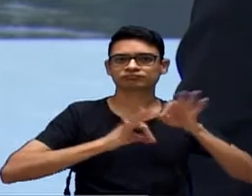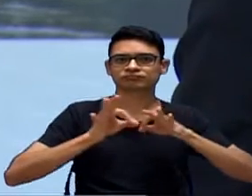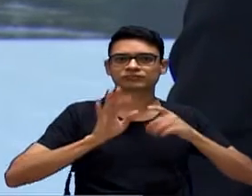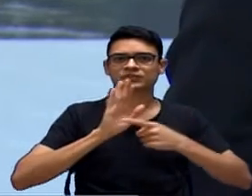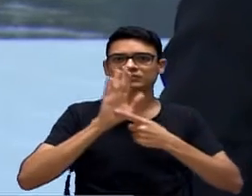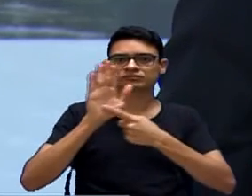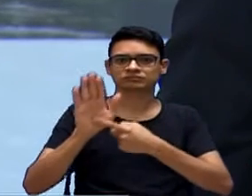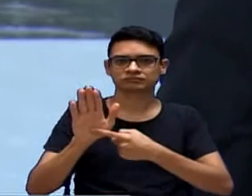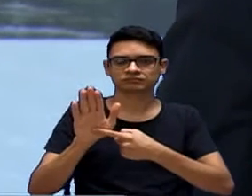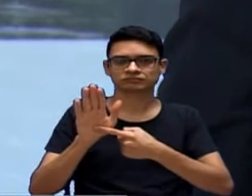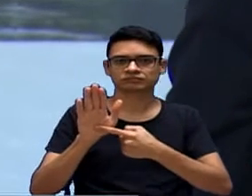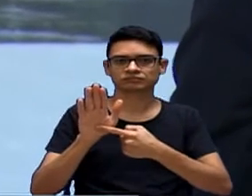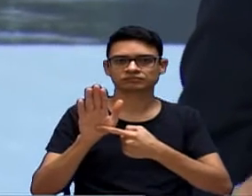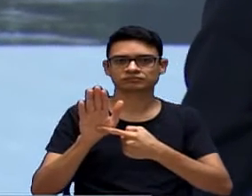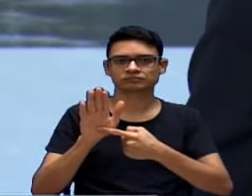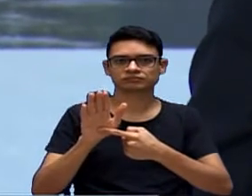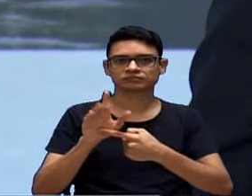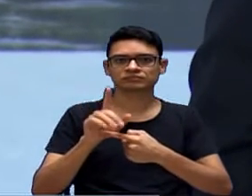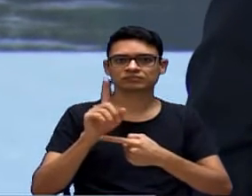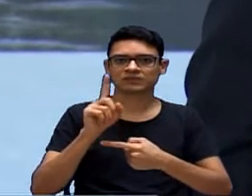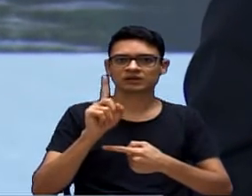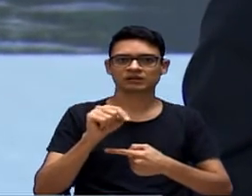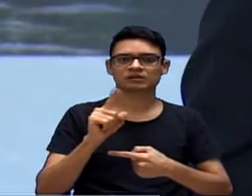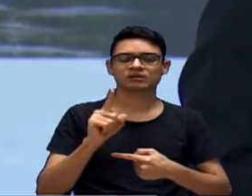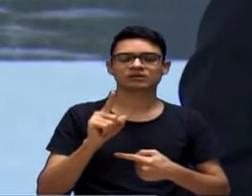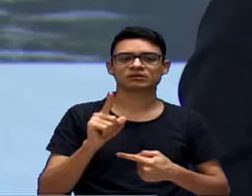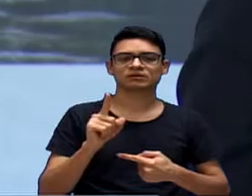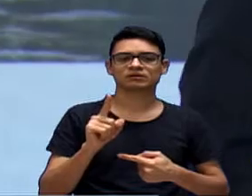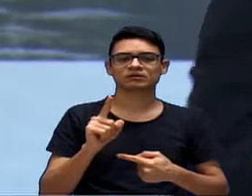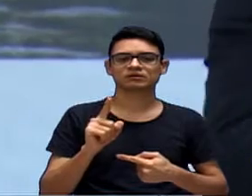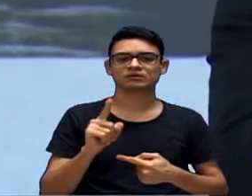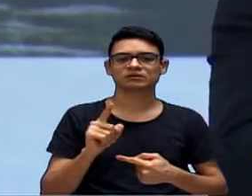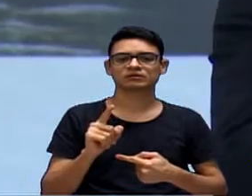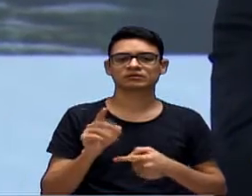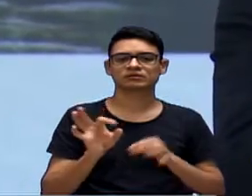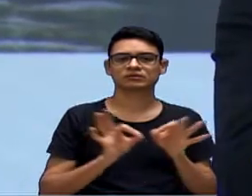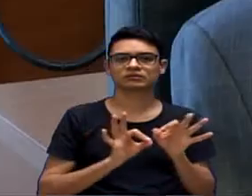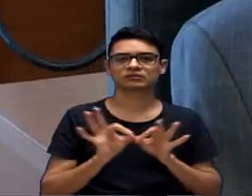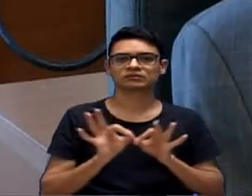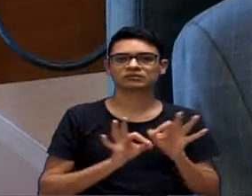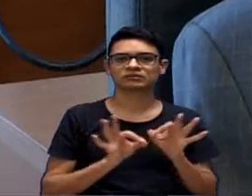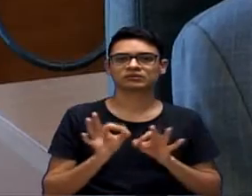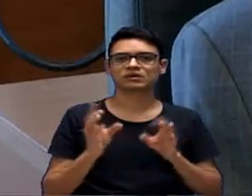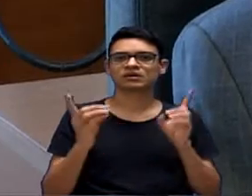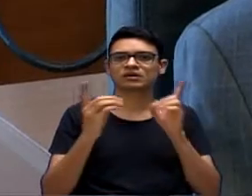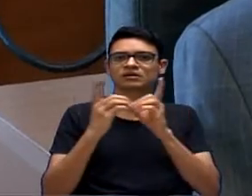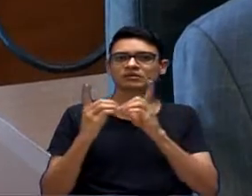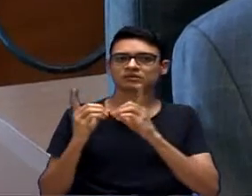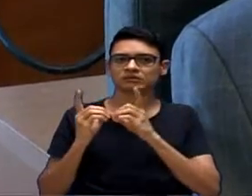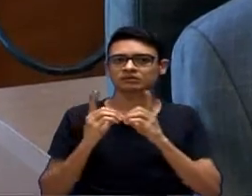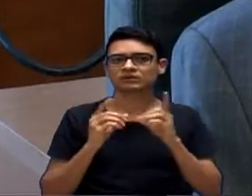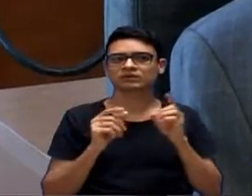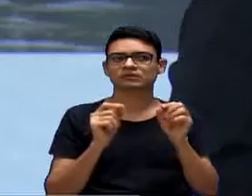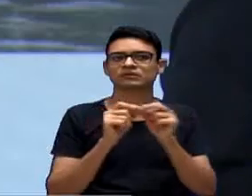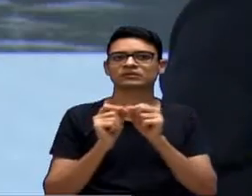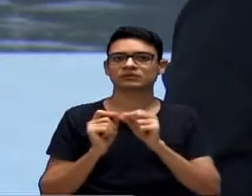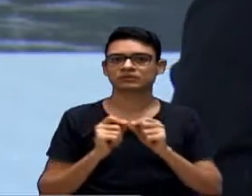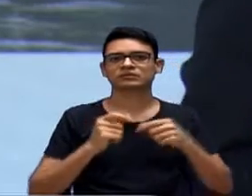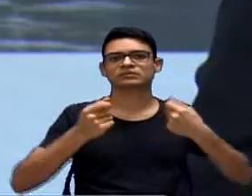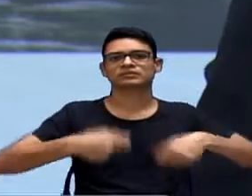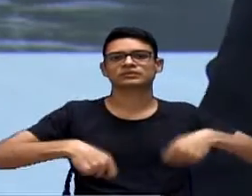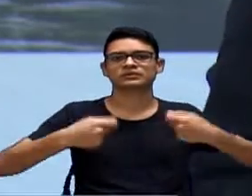para Sorocaba realmente fazer aqui em Sorocaba esses atendimentos aos pacientes da nossa cidade.